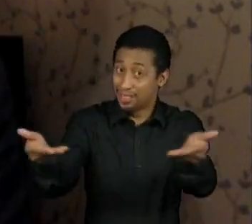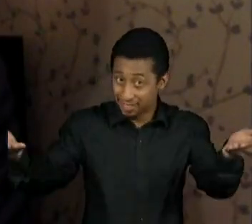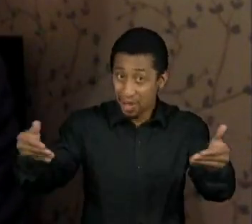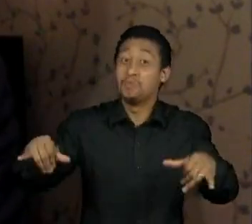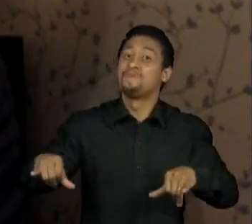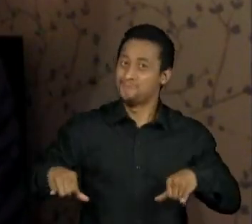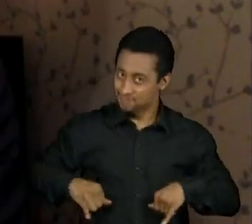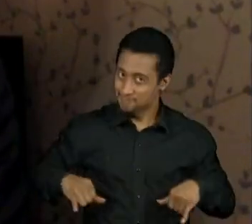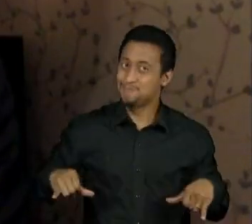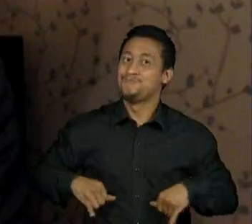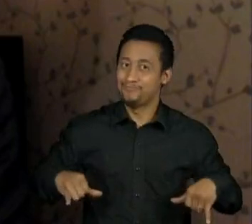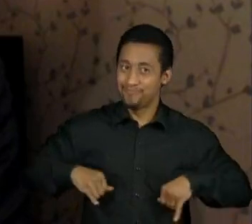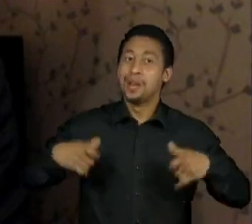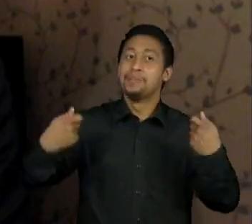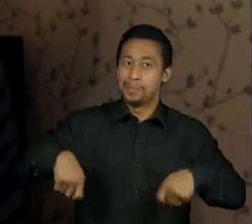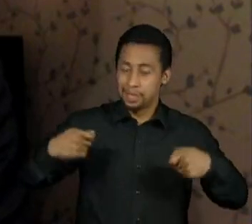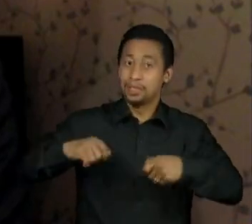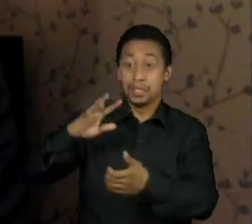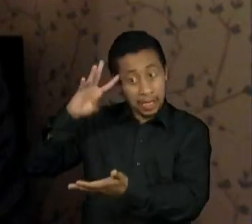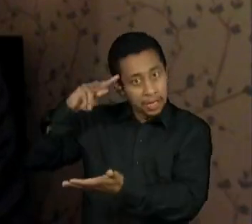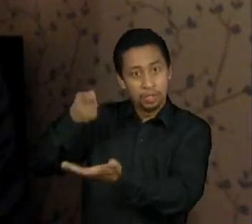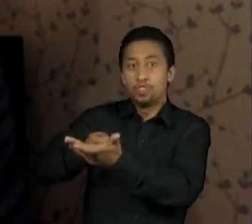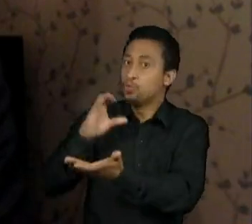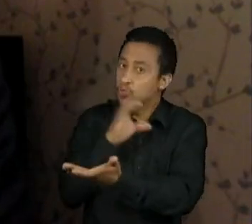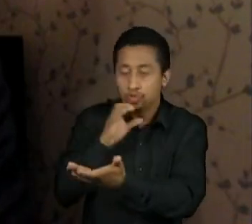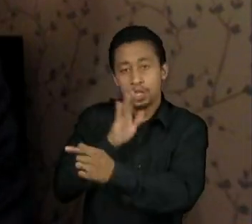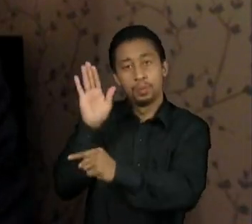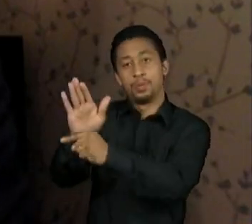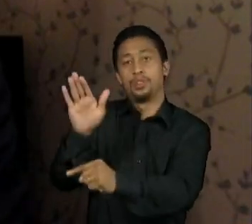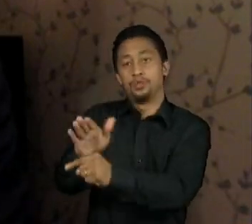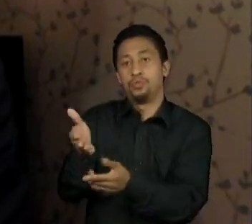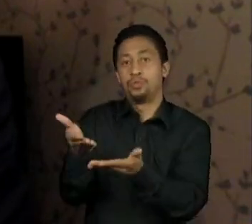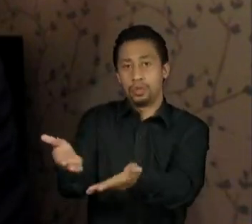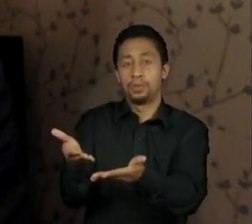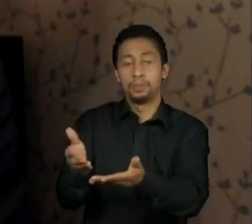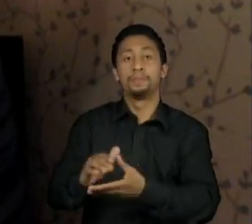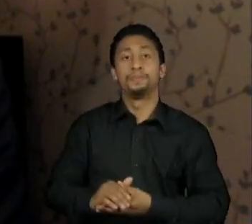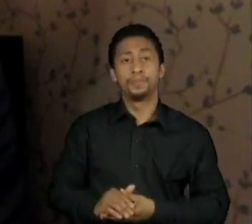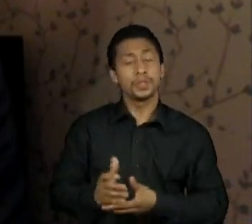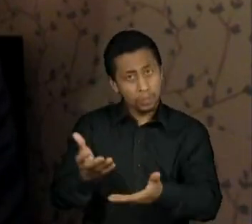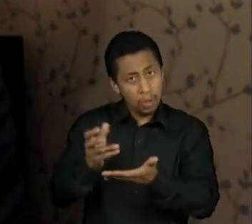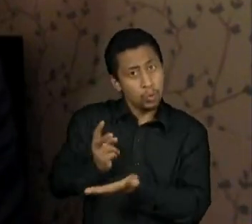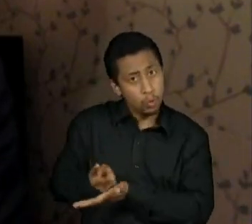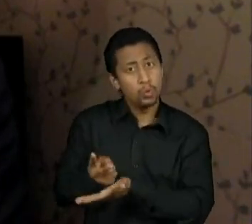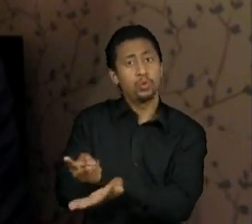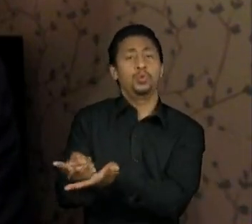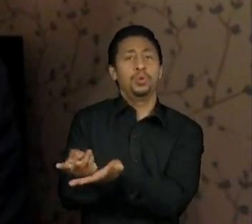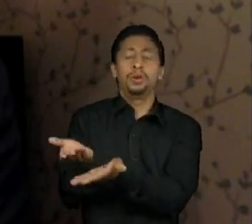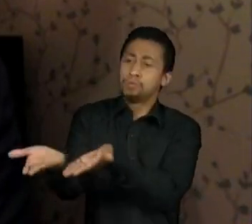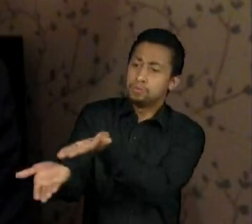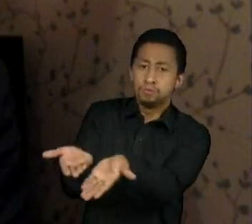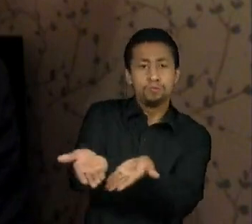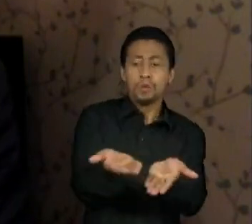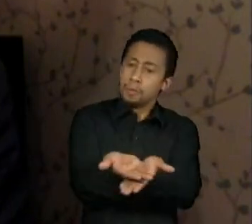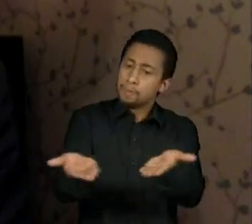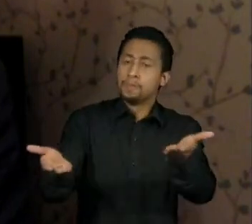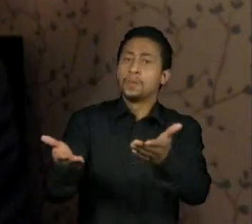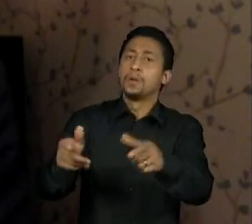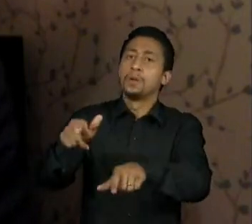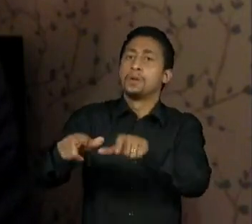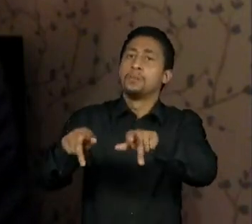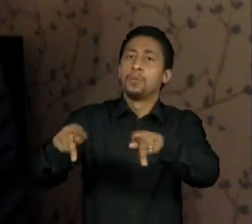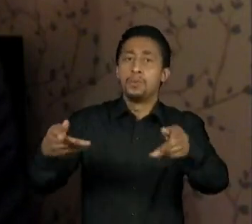Congresso Nacional que depende das nossas decisões. Eu quero seguir, que anda a minha vida pública, por servir a essas pessoas que tanto